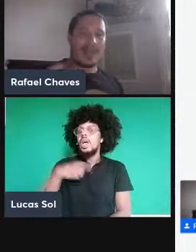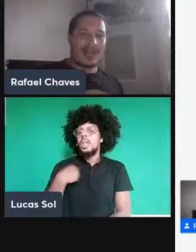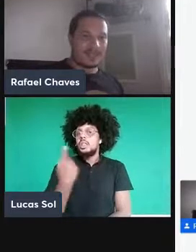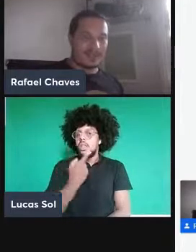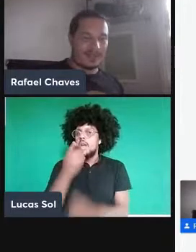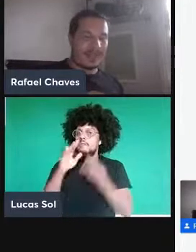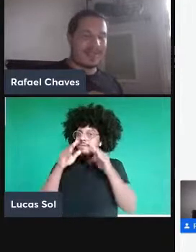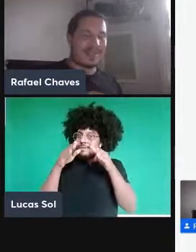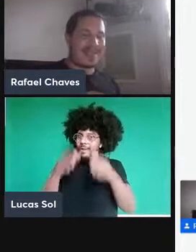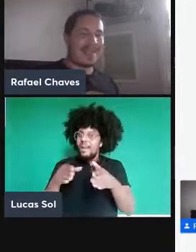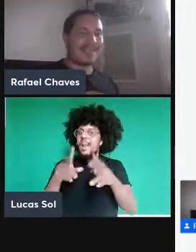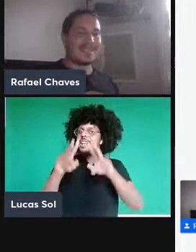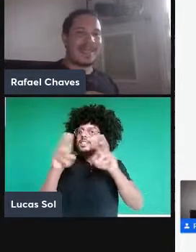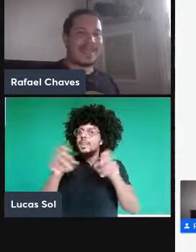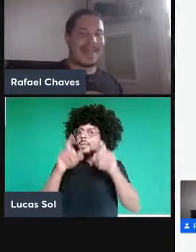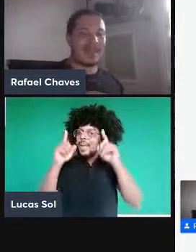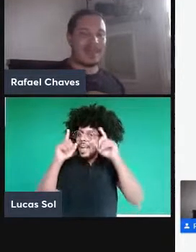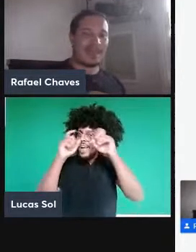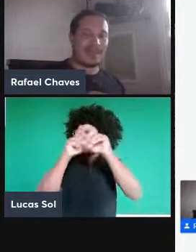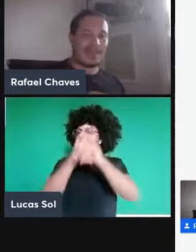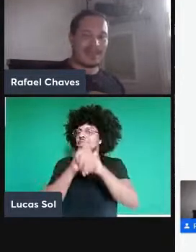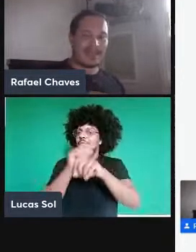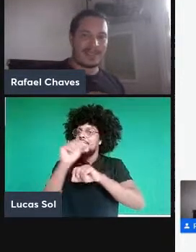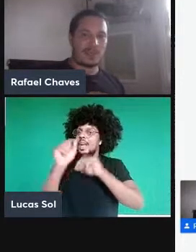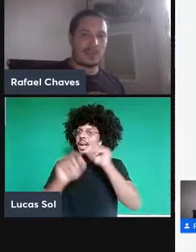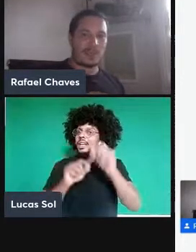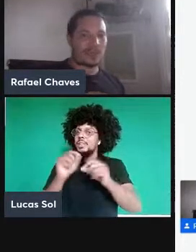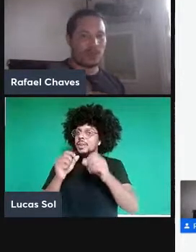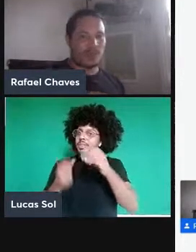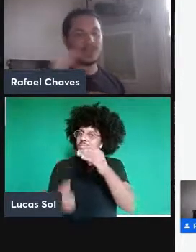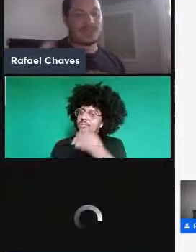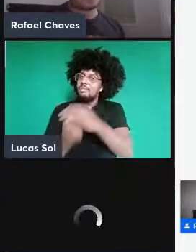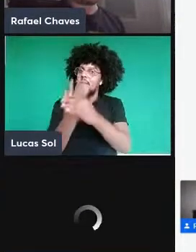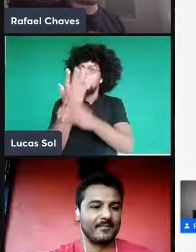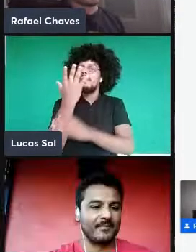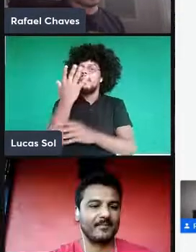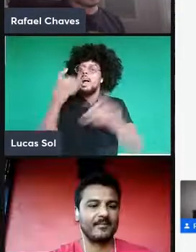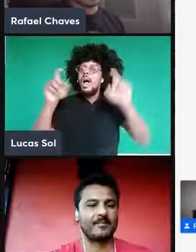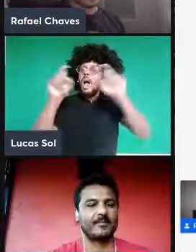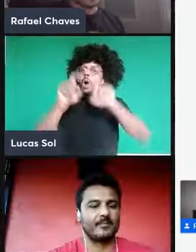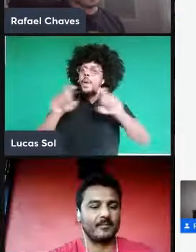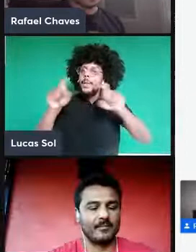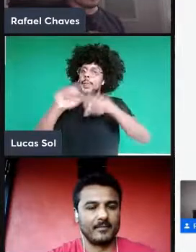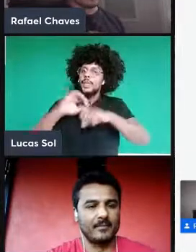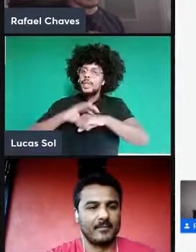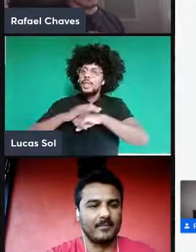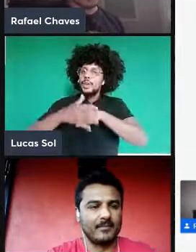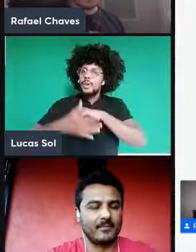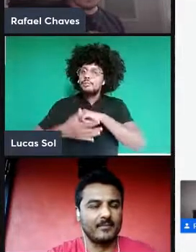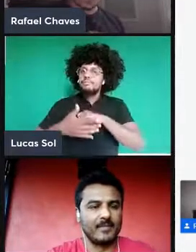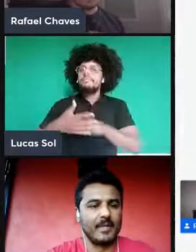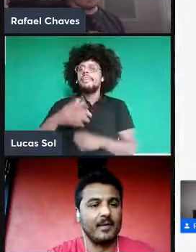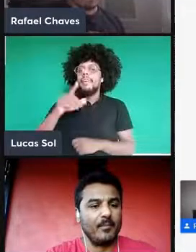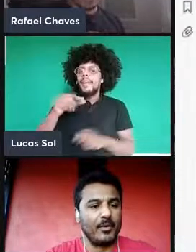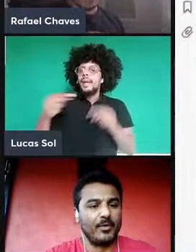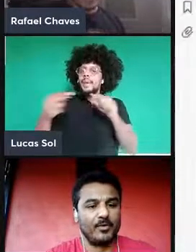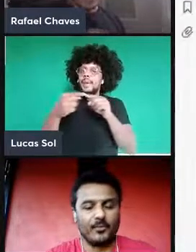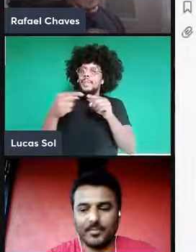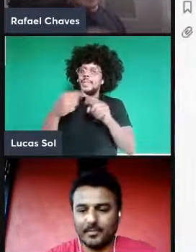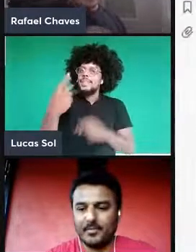dificuldade em realizar, em implementar esses computadores quânticos que tem a ver aí com a sua pergunta. Ok?